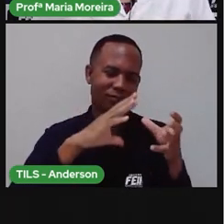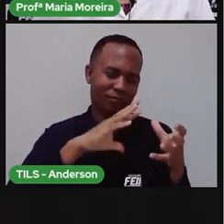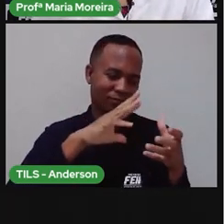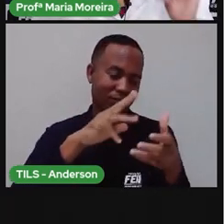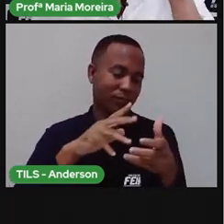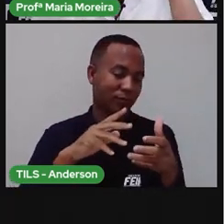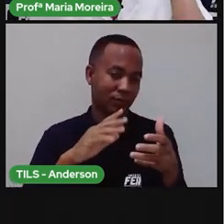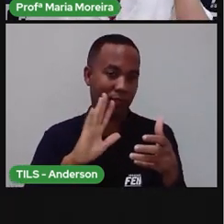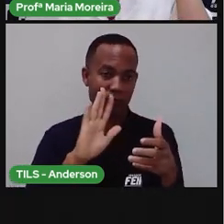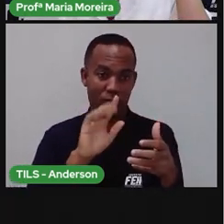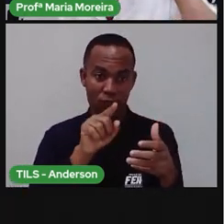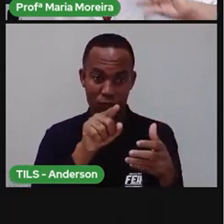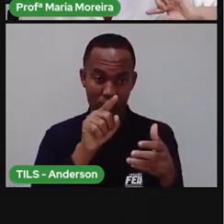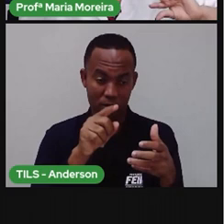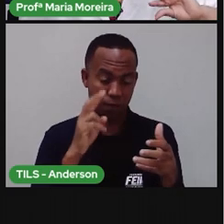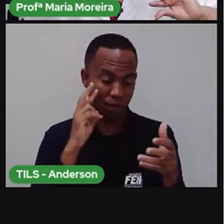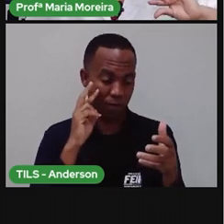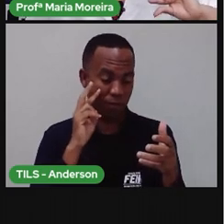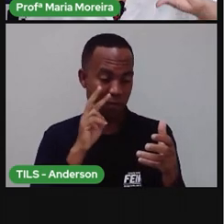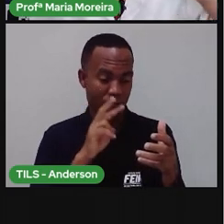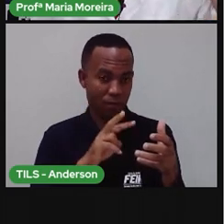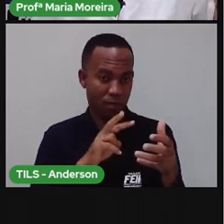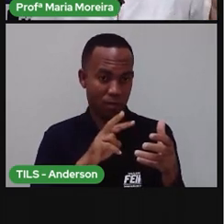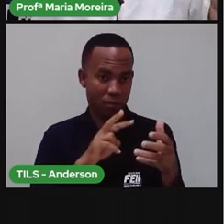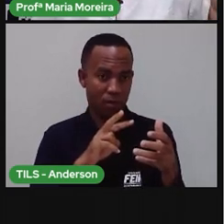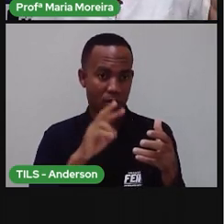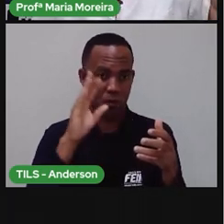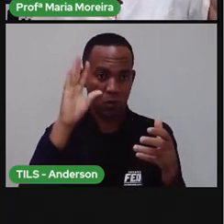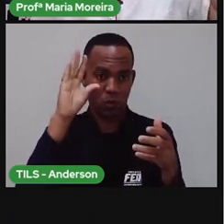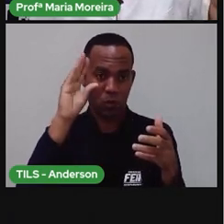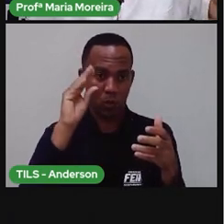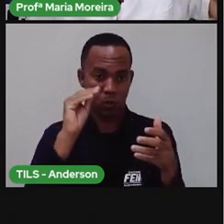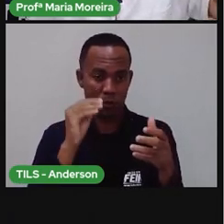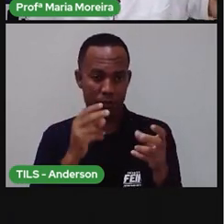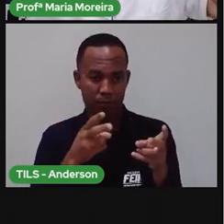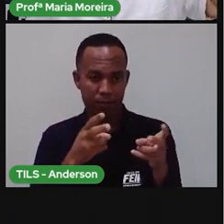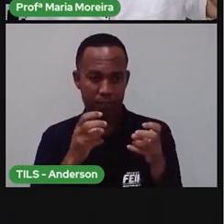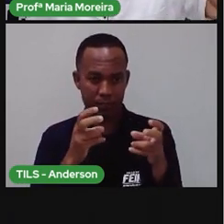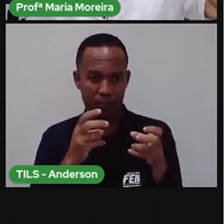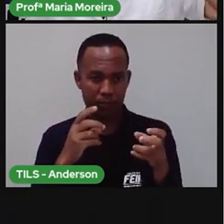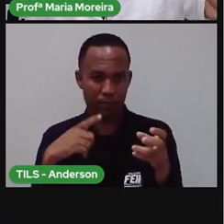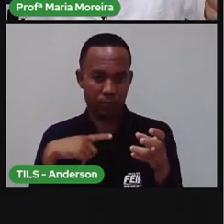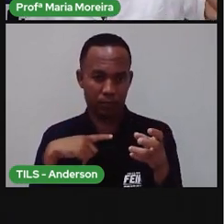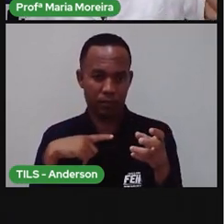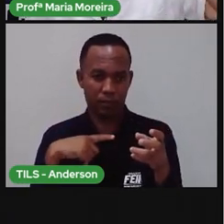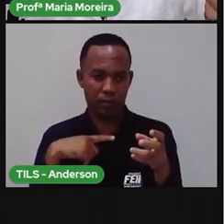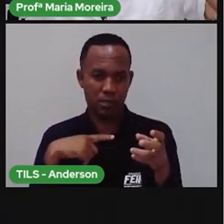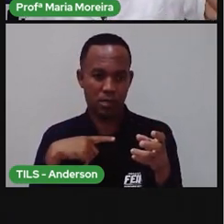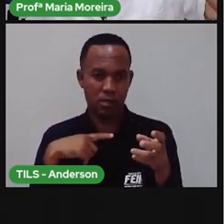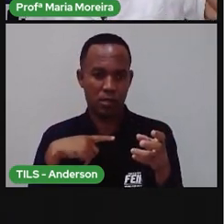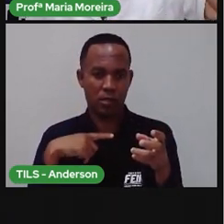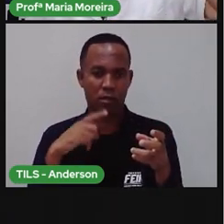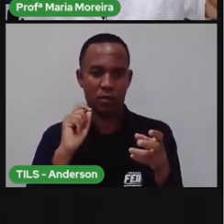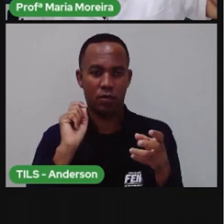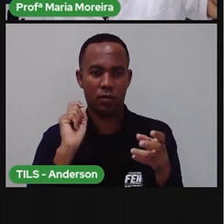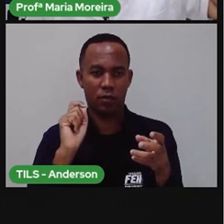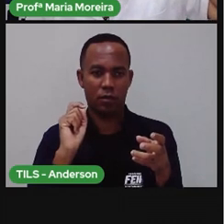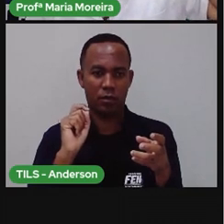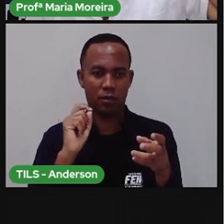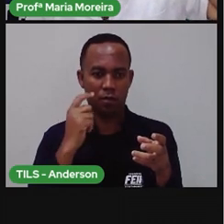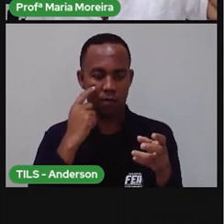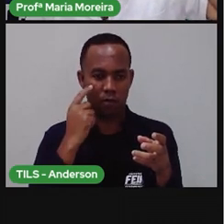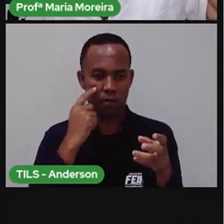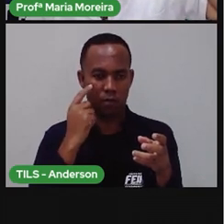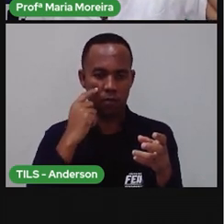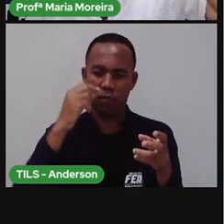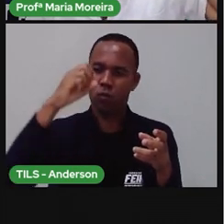Pronto. Aí você vai olhar. Chegue à noite e observe. Tem um lado que você vai colocar e que ele vai